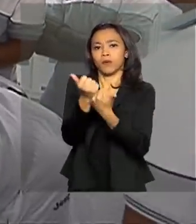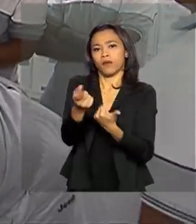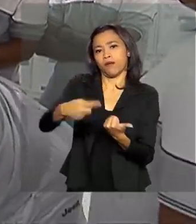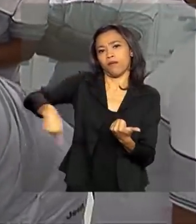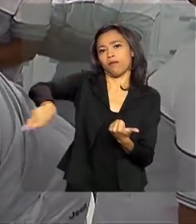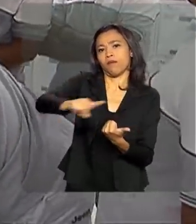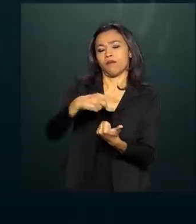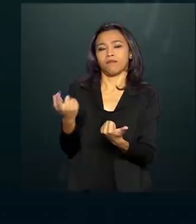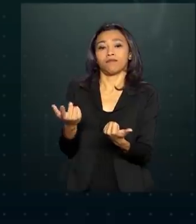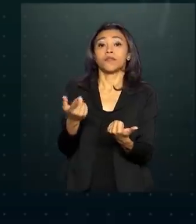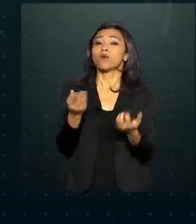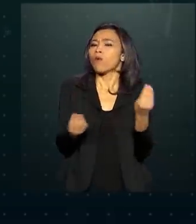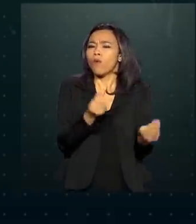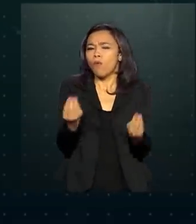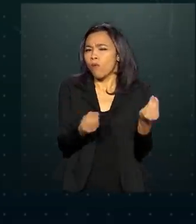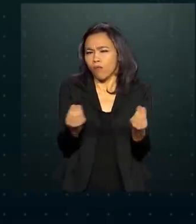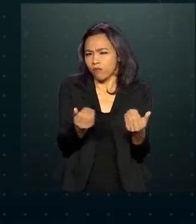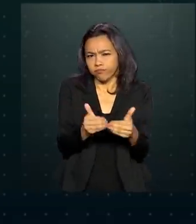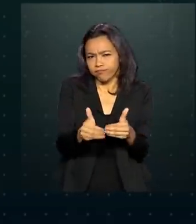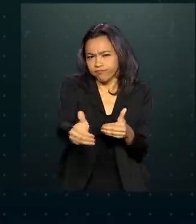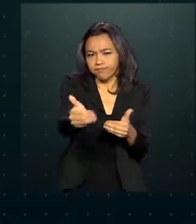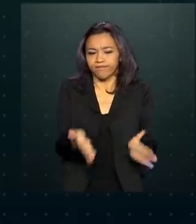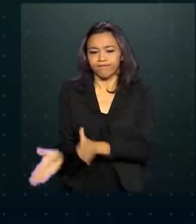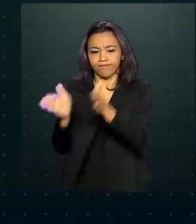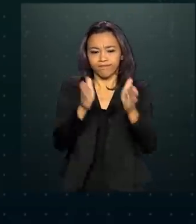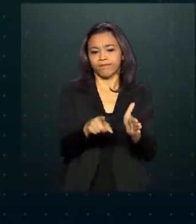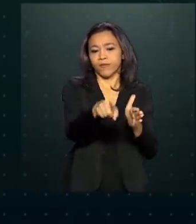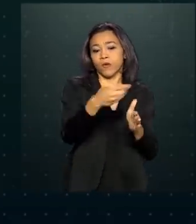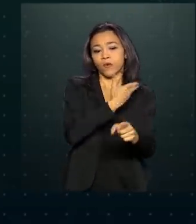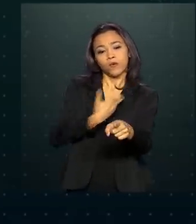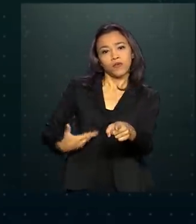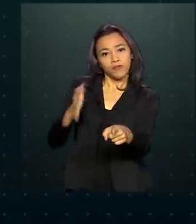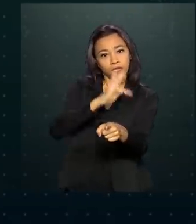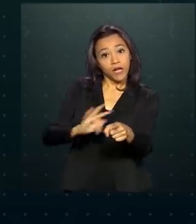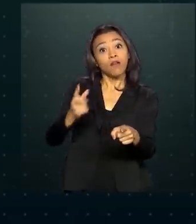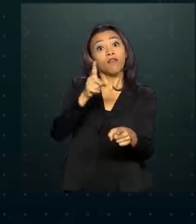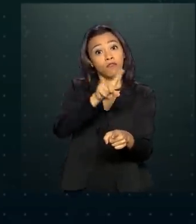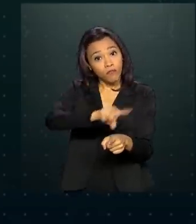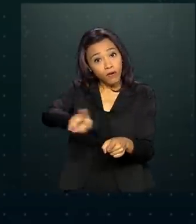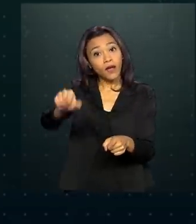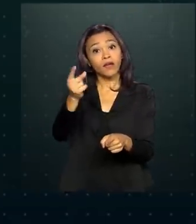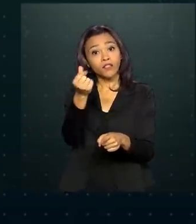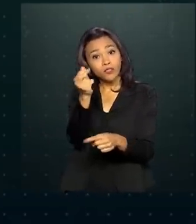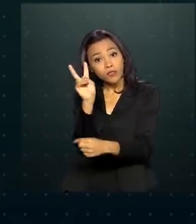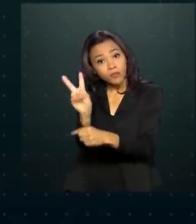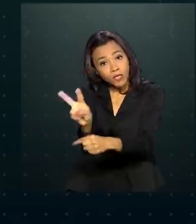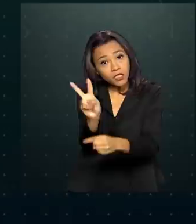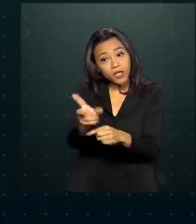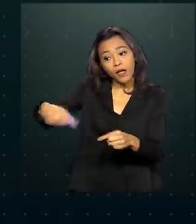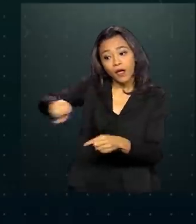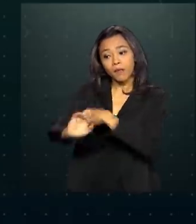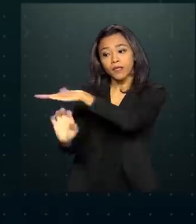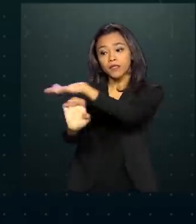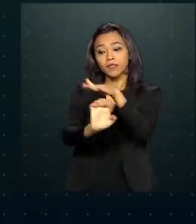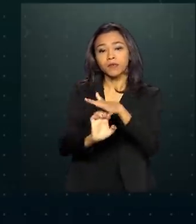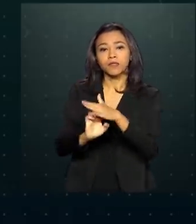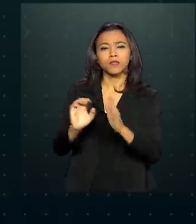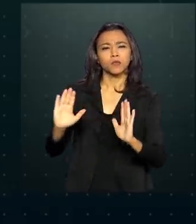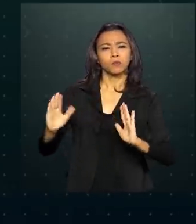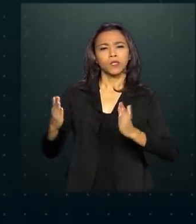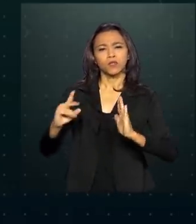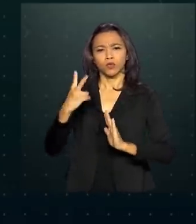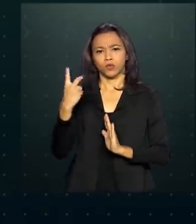vai funcionar assim. O governo federal vai emprestar recursos para pagar os funcionários das empresas por dois meses.